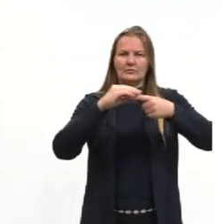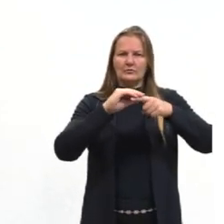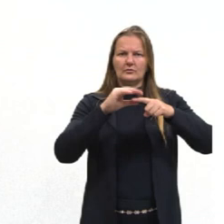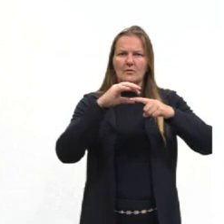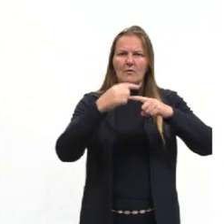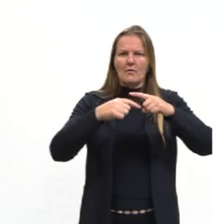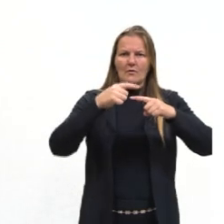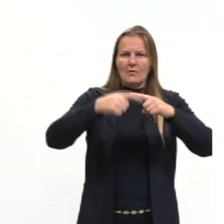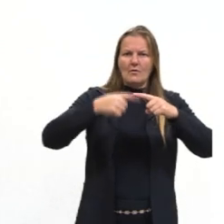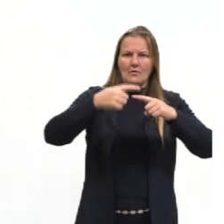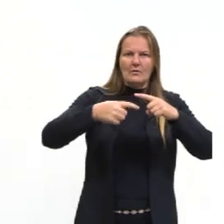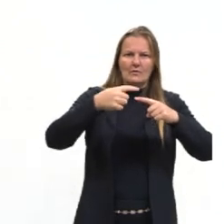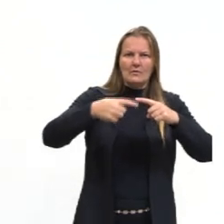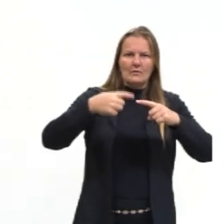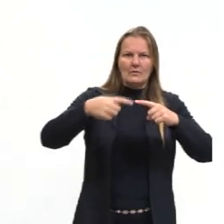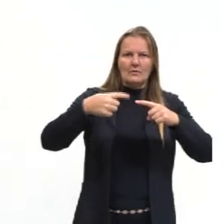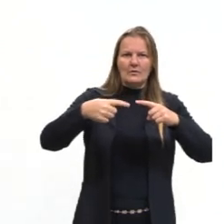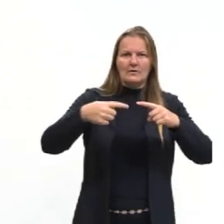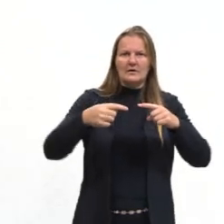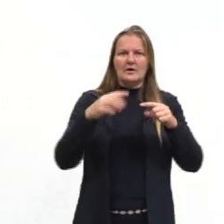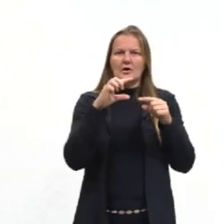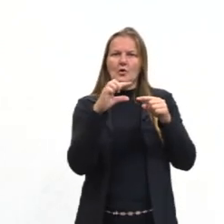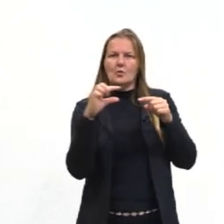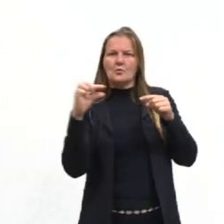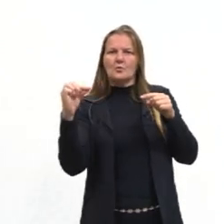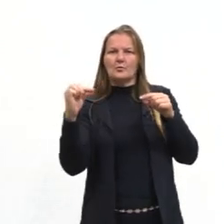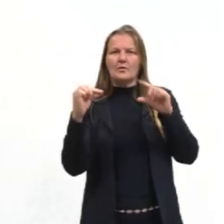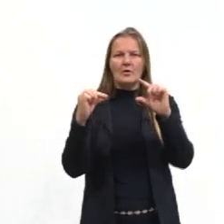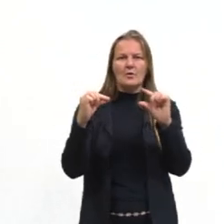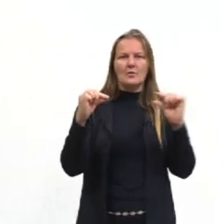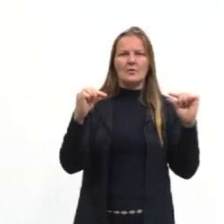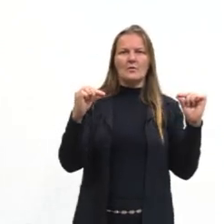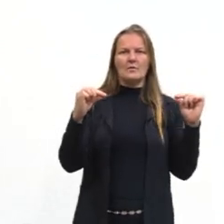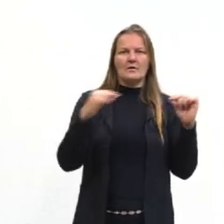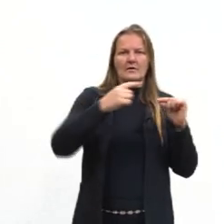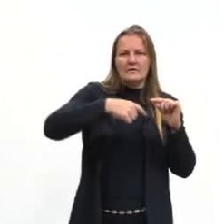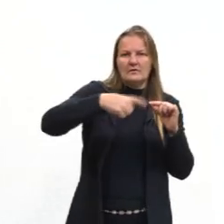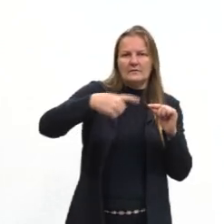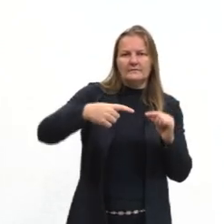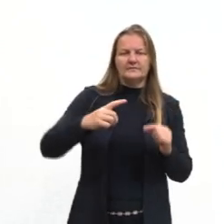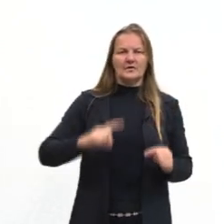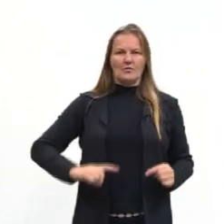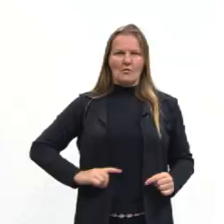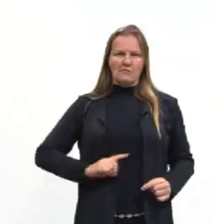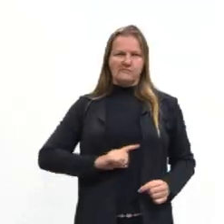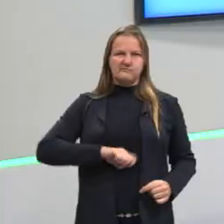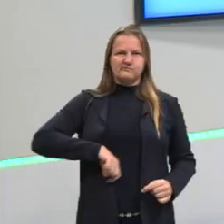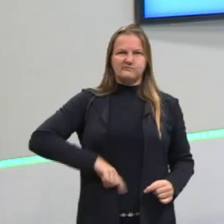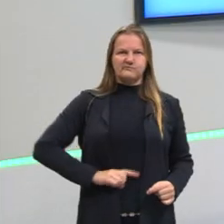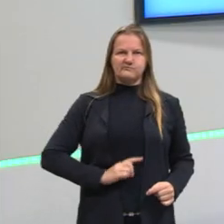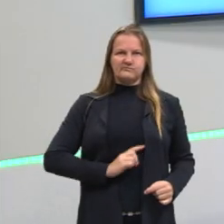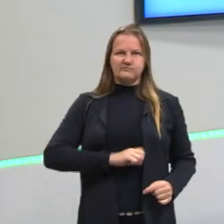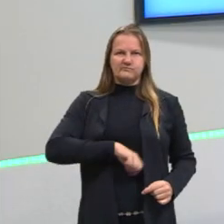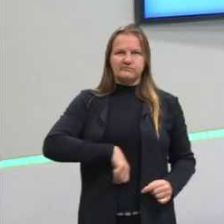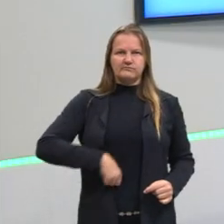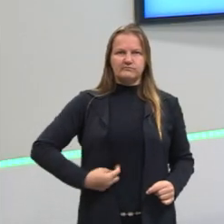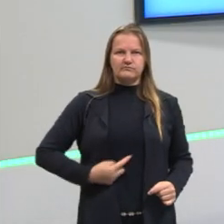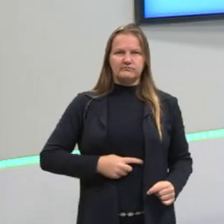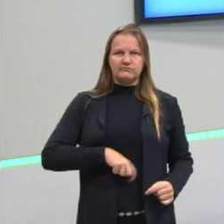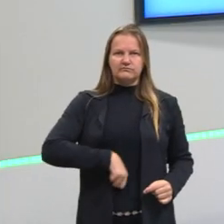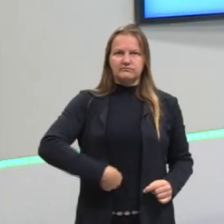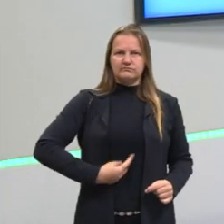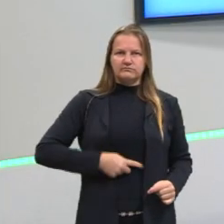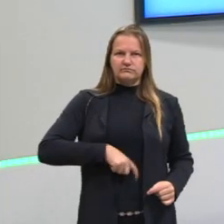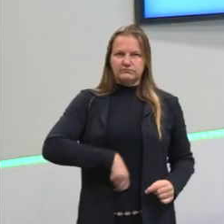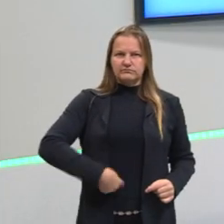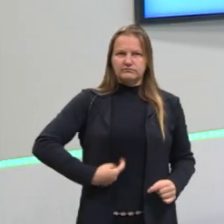extremidades deles são afiladas. Então, a lombriga, né? É uma das representantes desse filo.